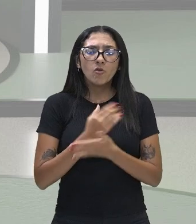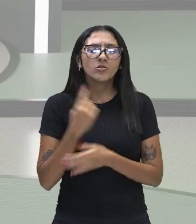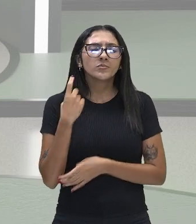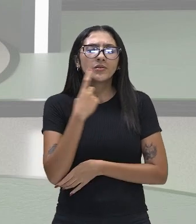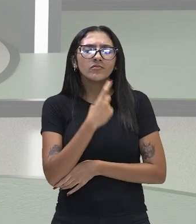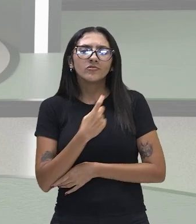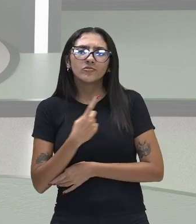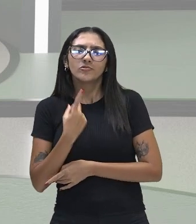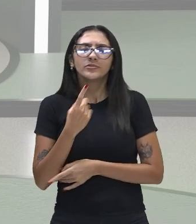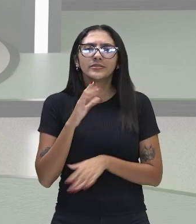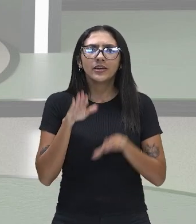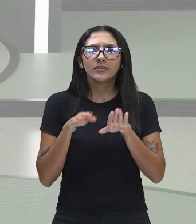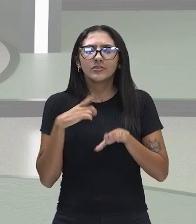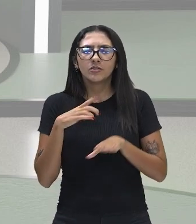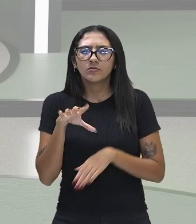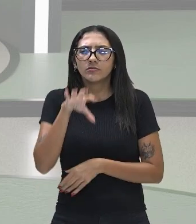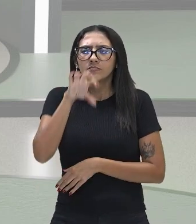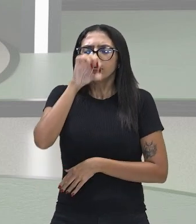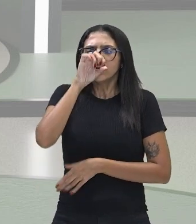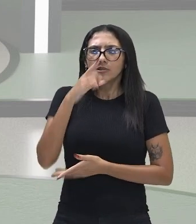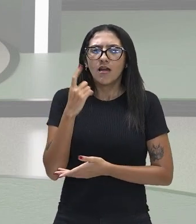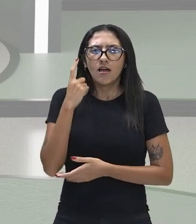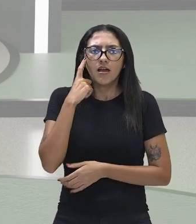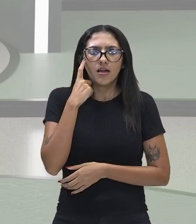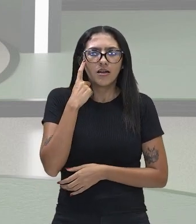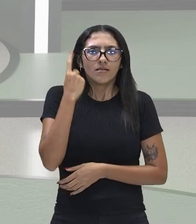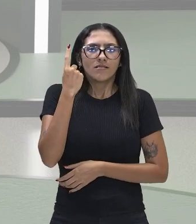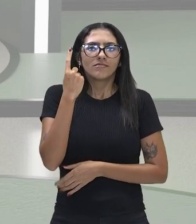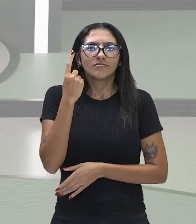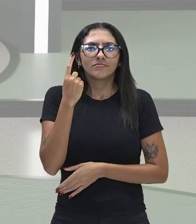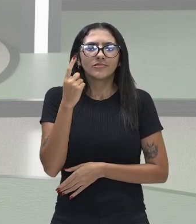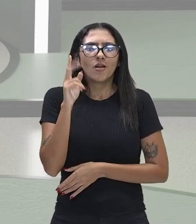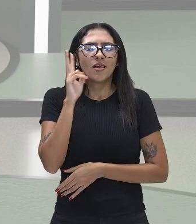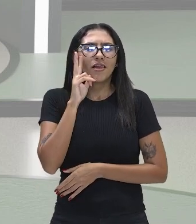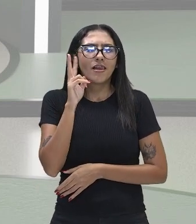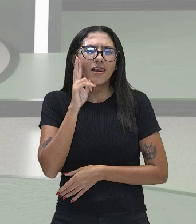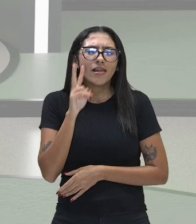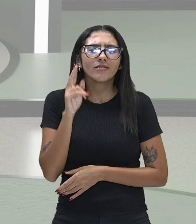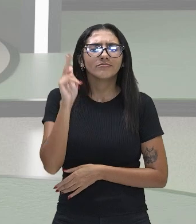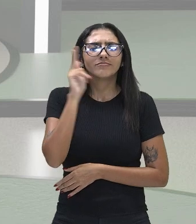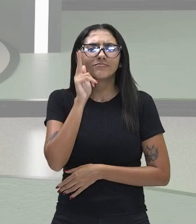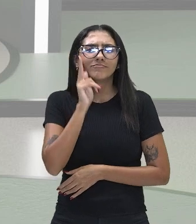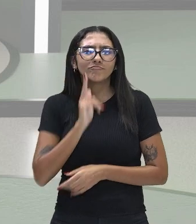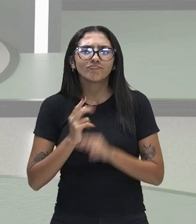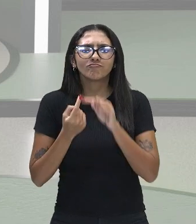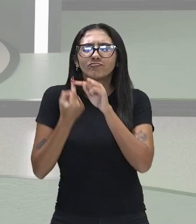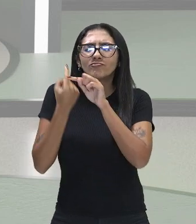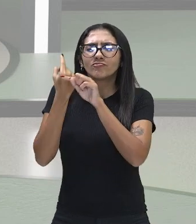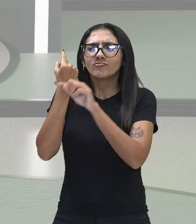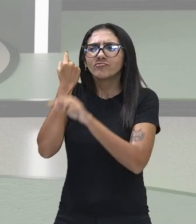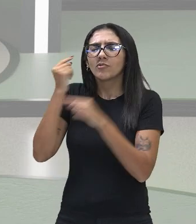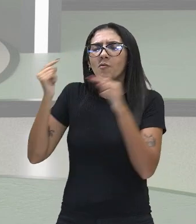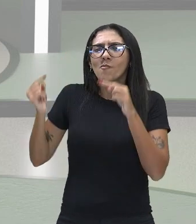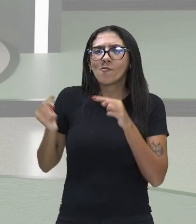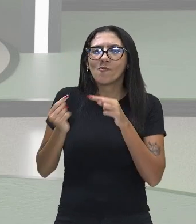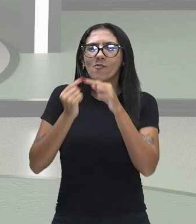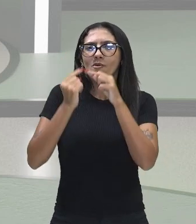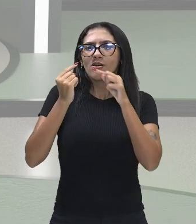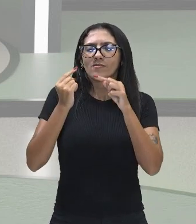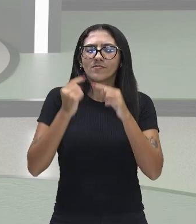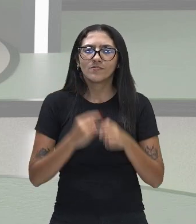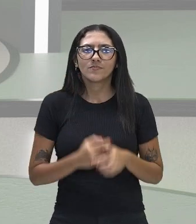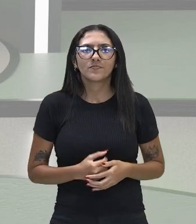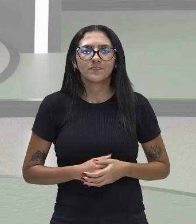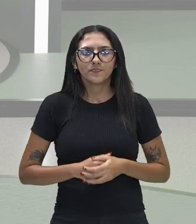aí, quando às vezes eu sinto aquele cheiro, automaticamente parece que eu sou transportado para aquela mesma época. Olha